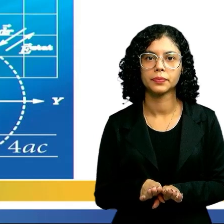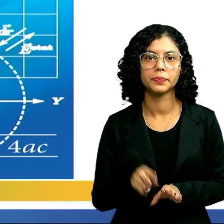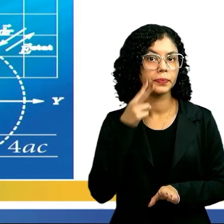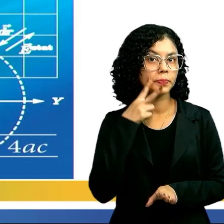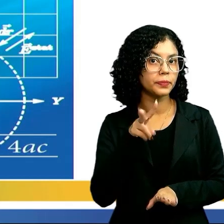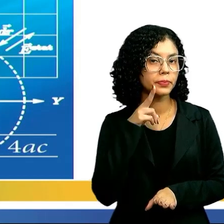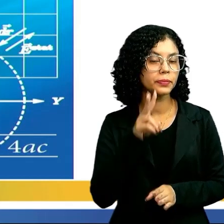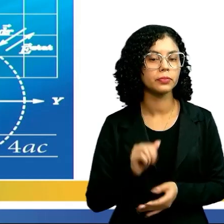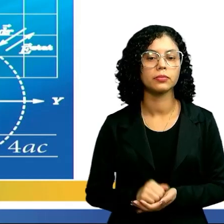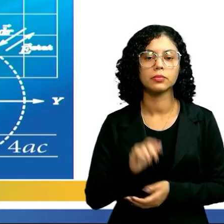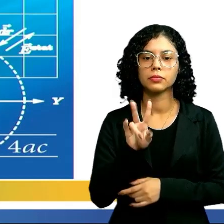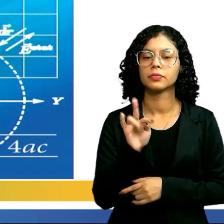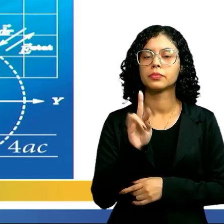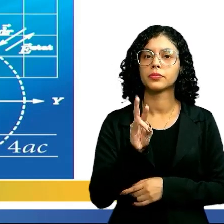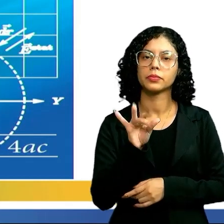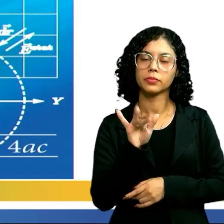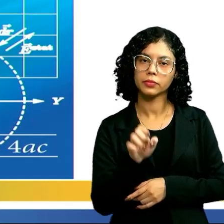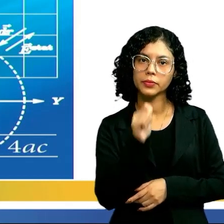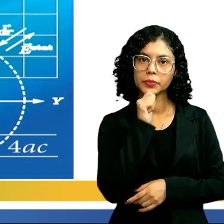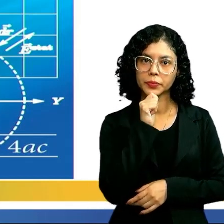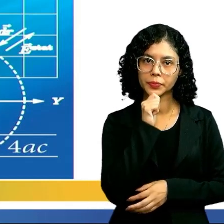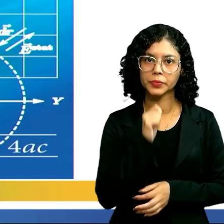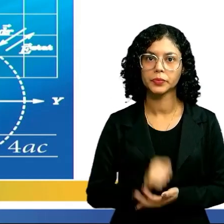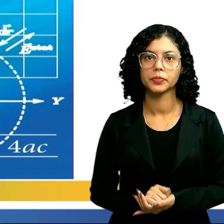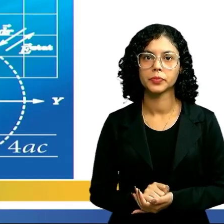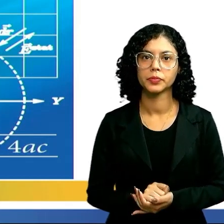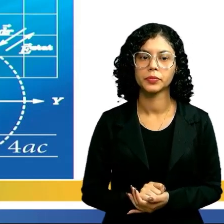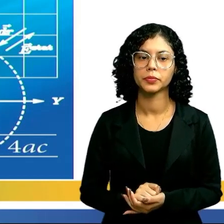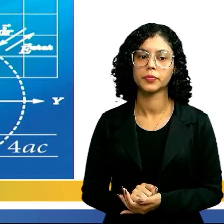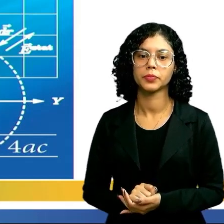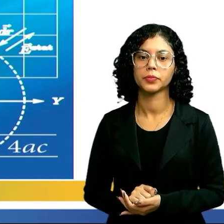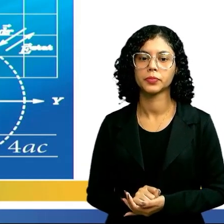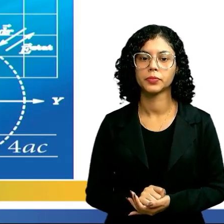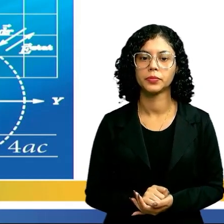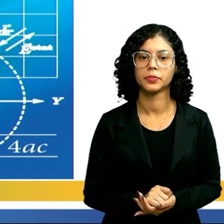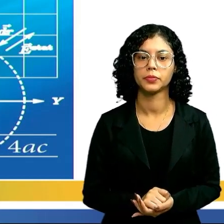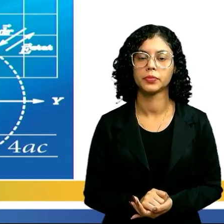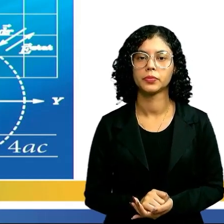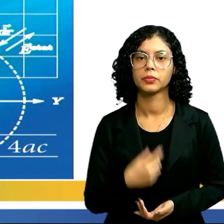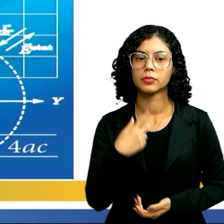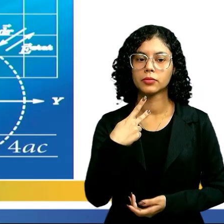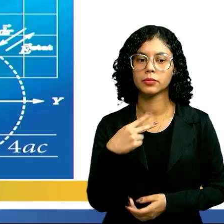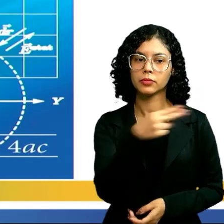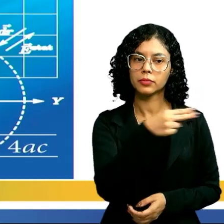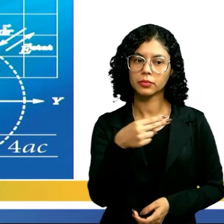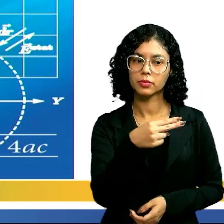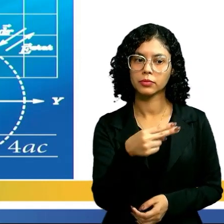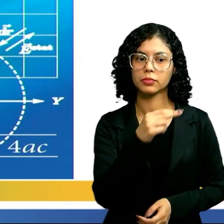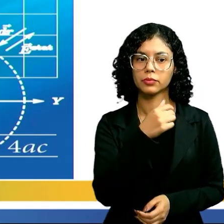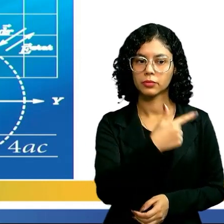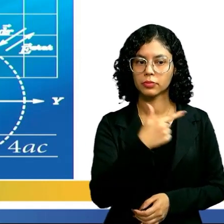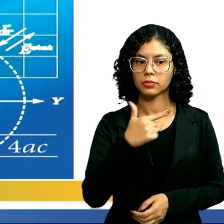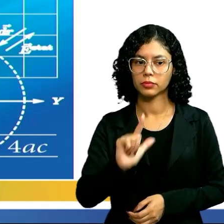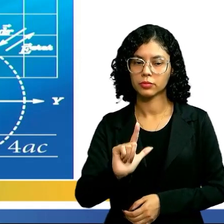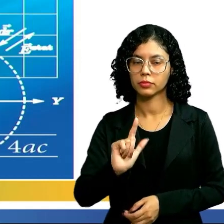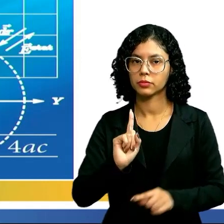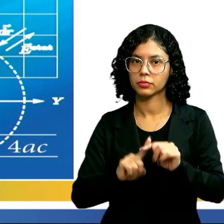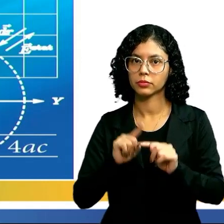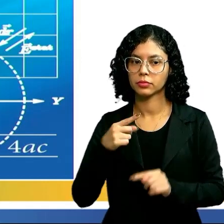Olha esses vetores aí, tá? Temos aí, ó. P é igual a 2L mais 2W.